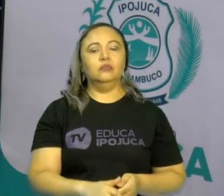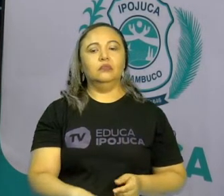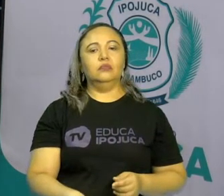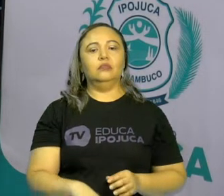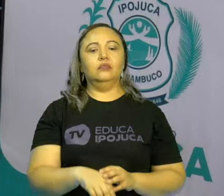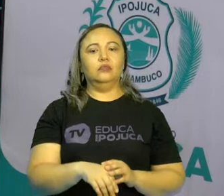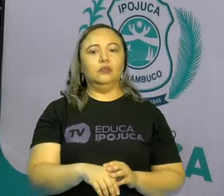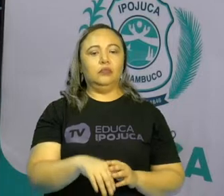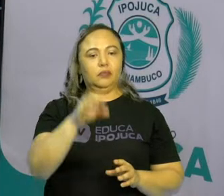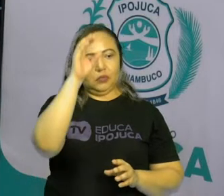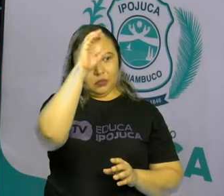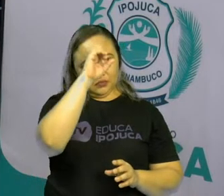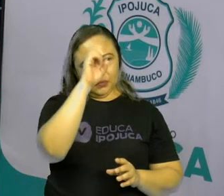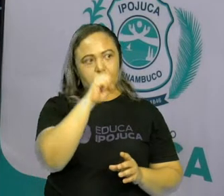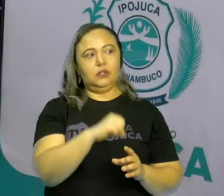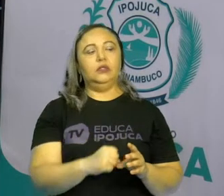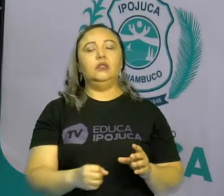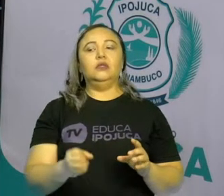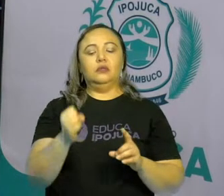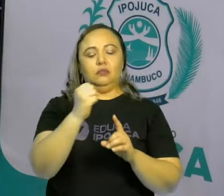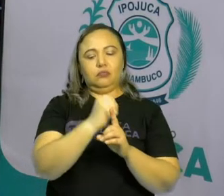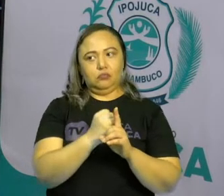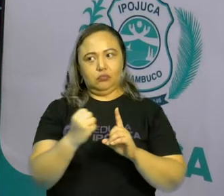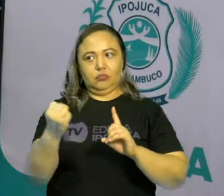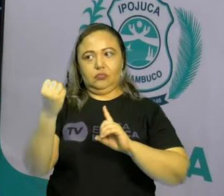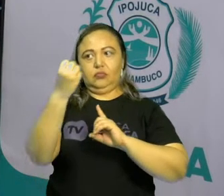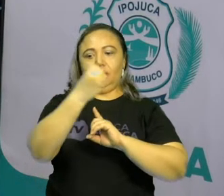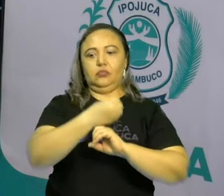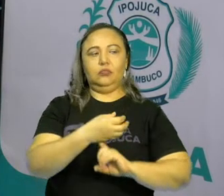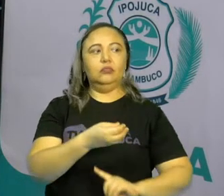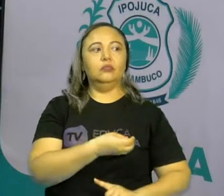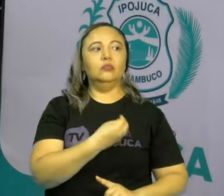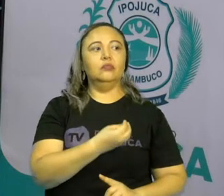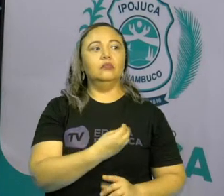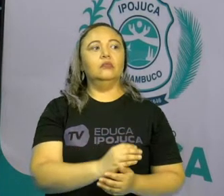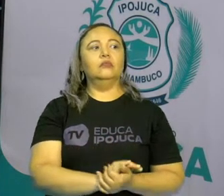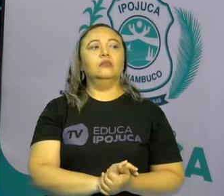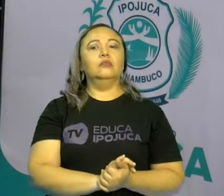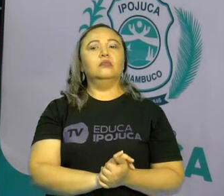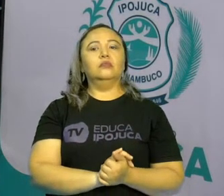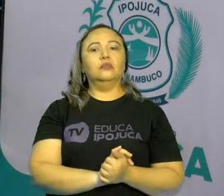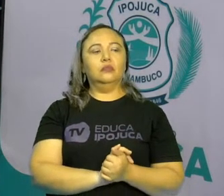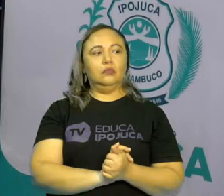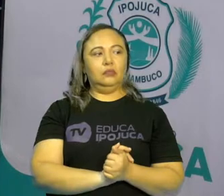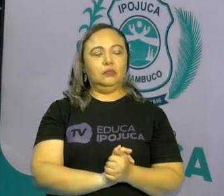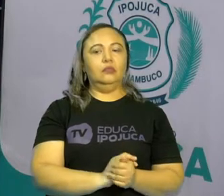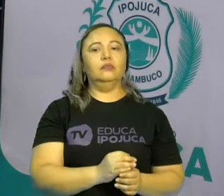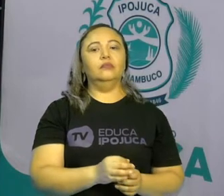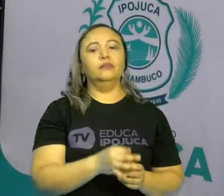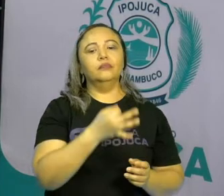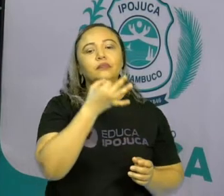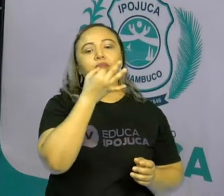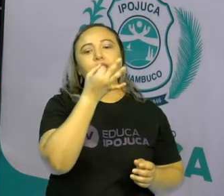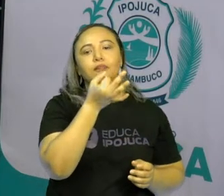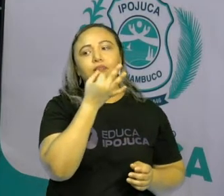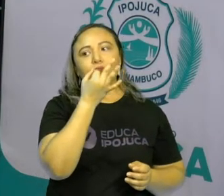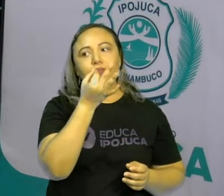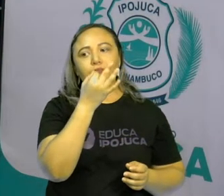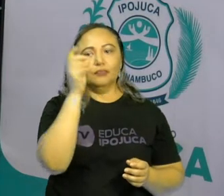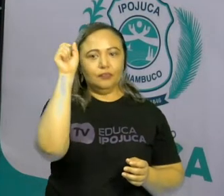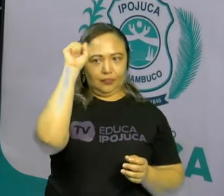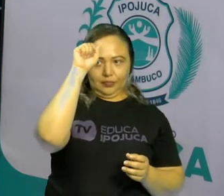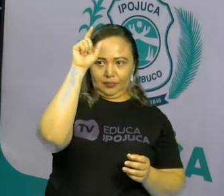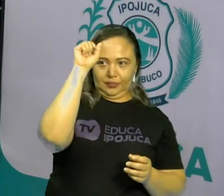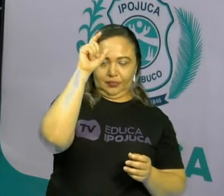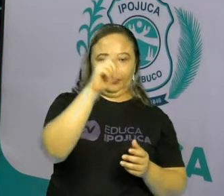um cidadão. A respeitar os nossos valores, colocar as nossas opiniões e respeitar a